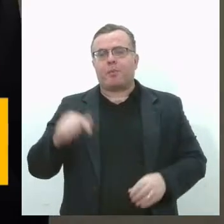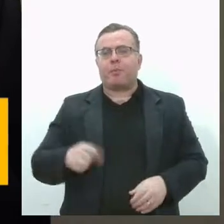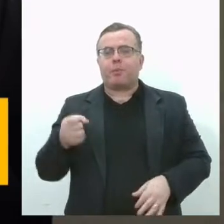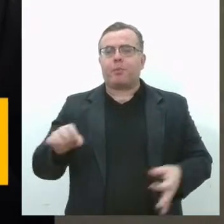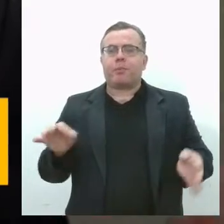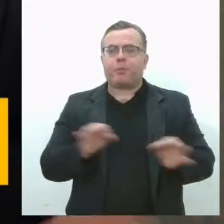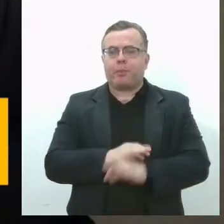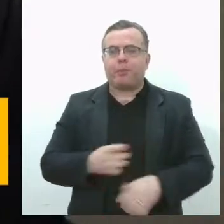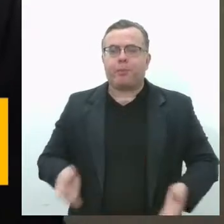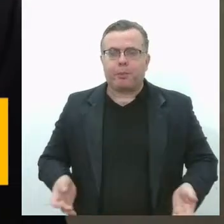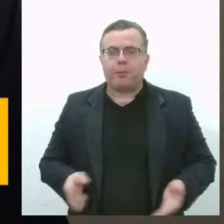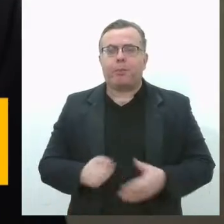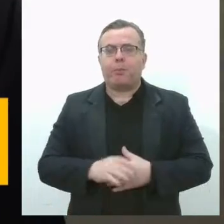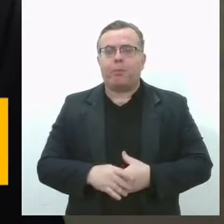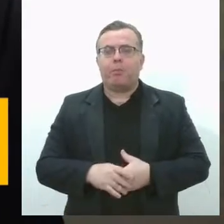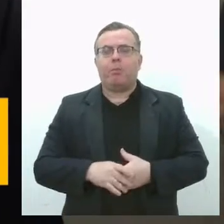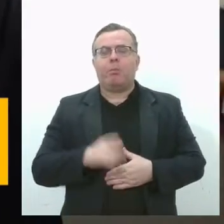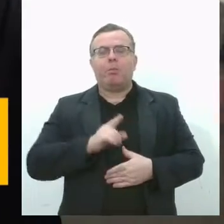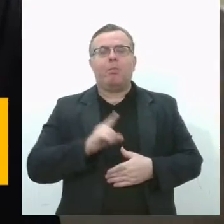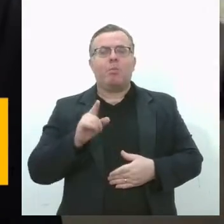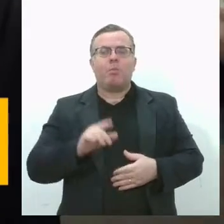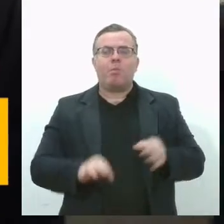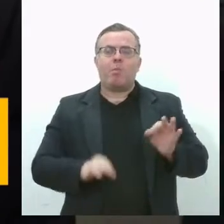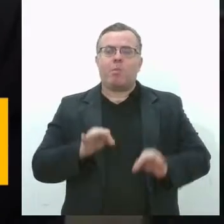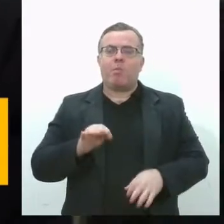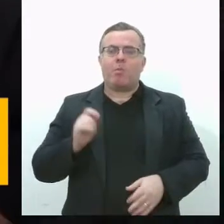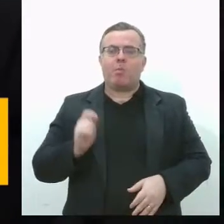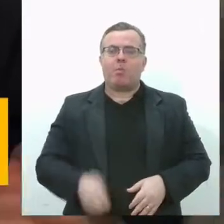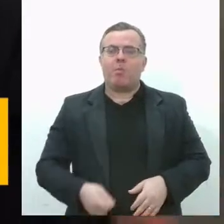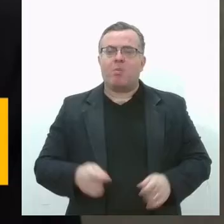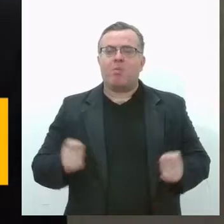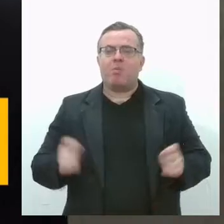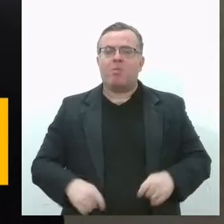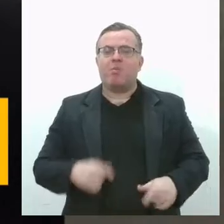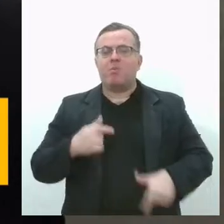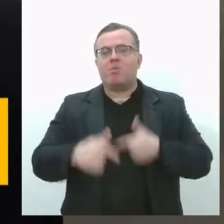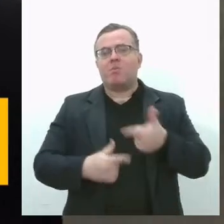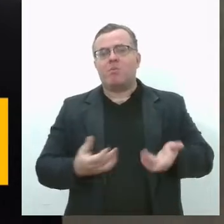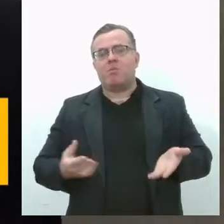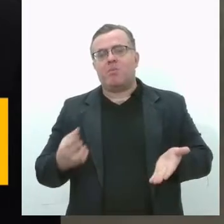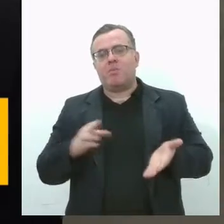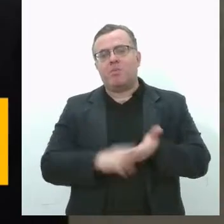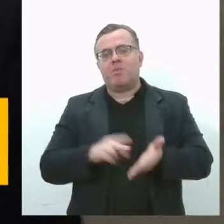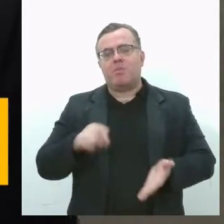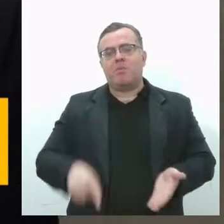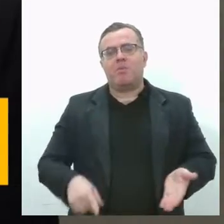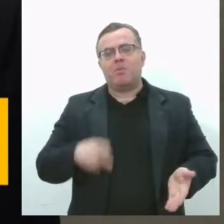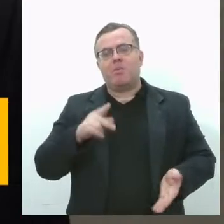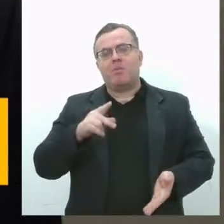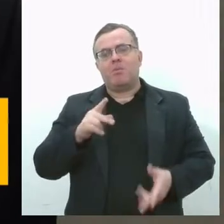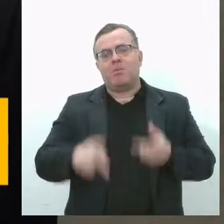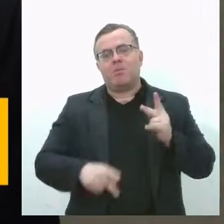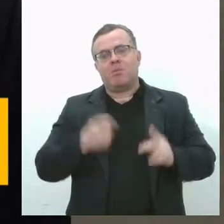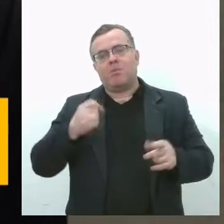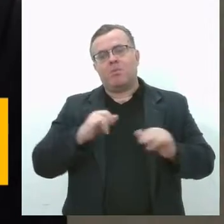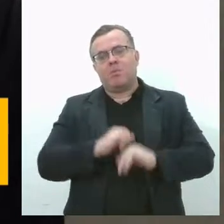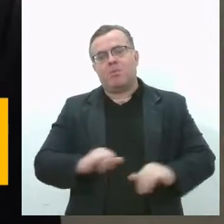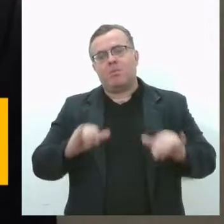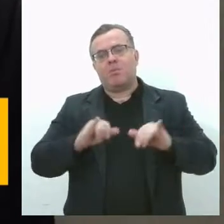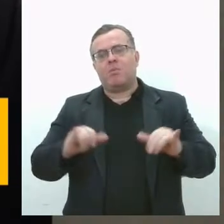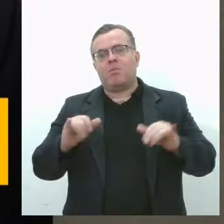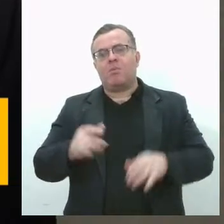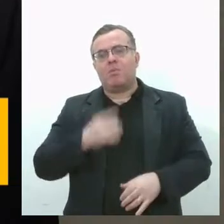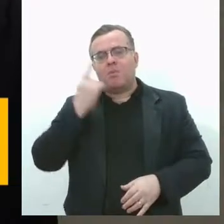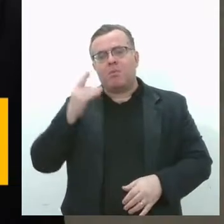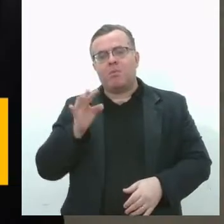E pelo alterário em Brasília, Brasília só fez confirmar o que o Sergipe disse. Que o deputado não seria a Thales, seria a